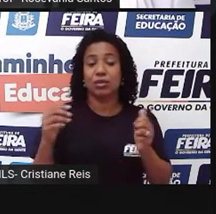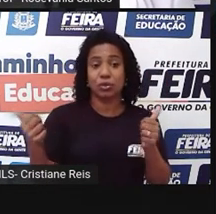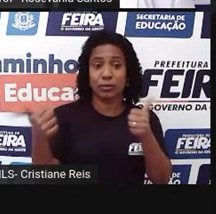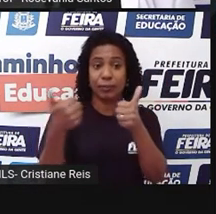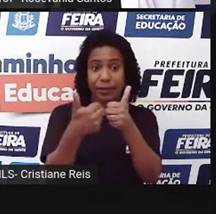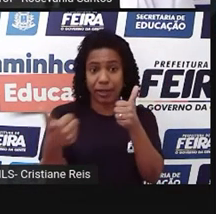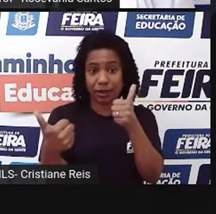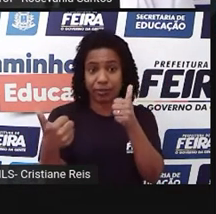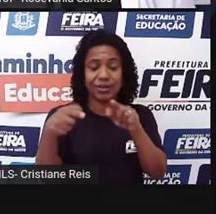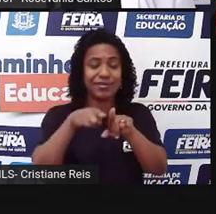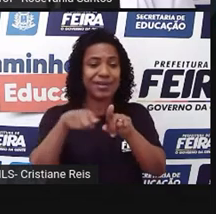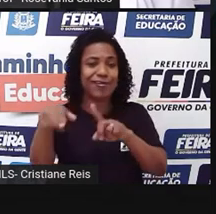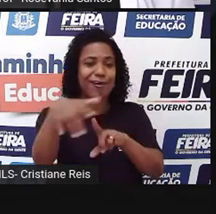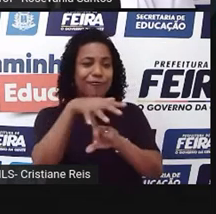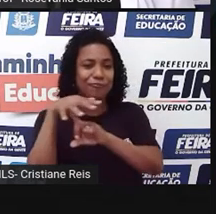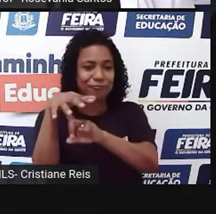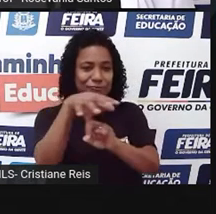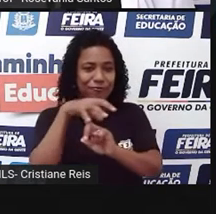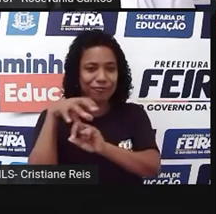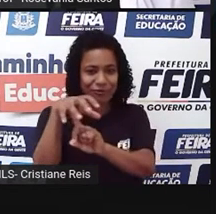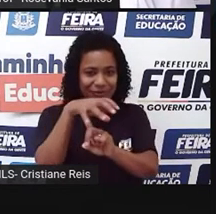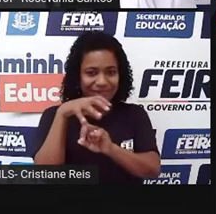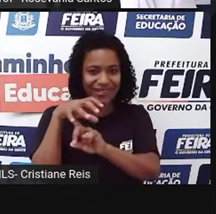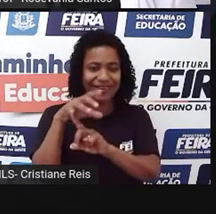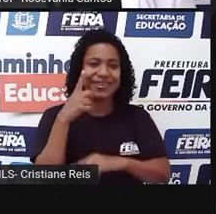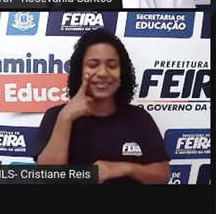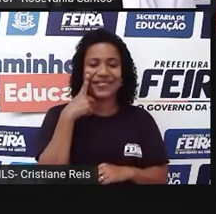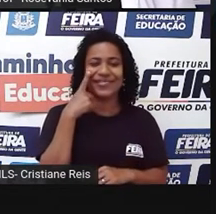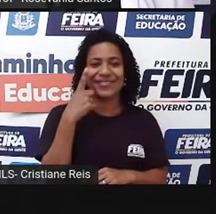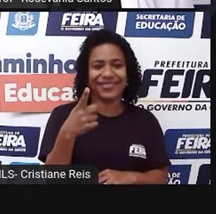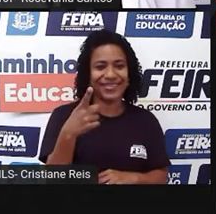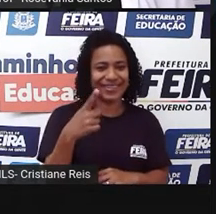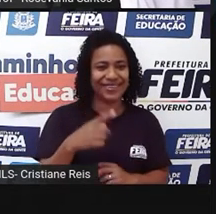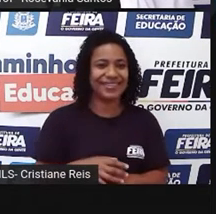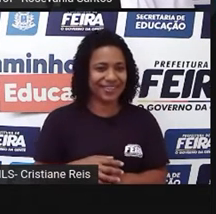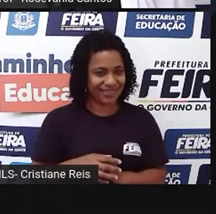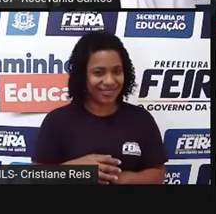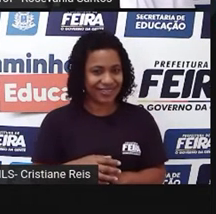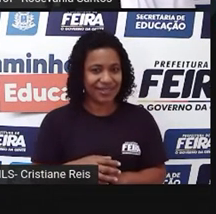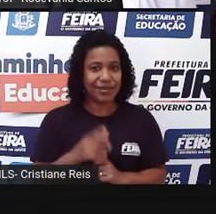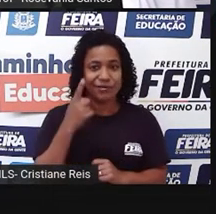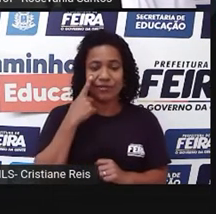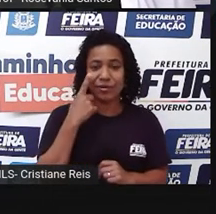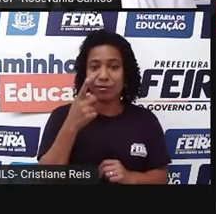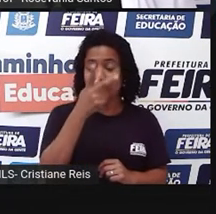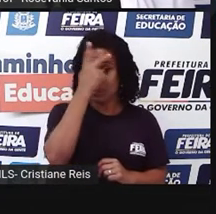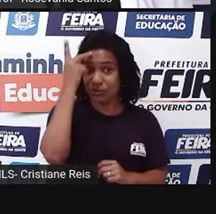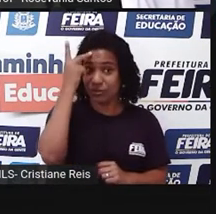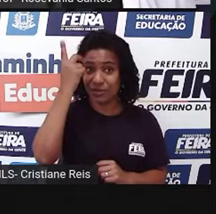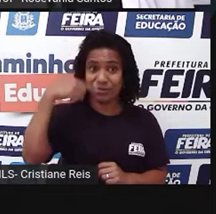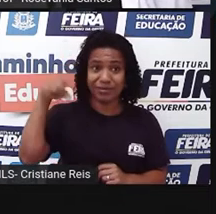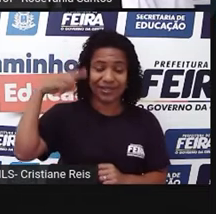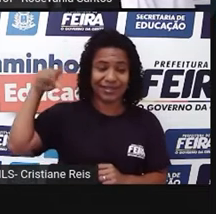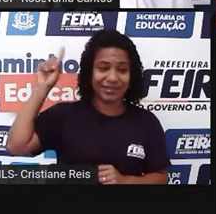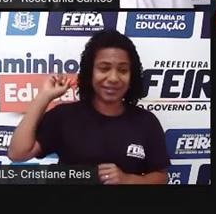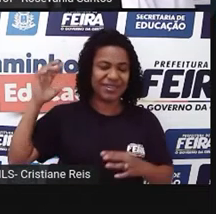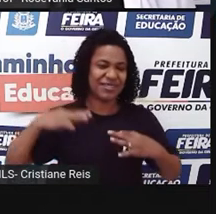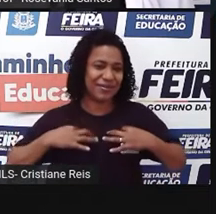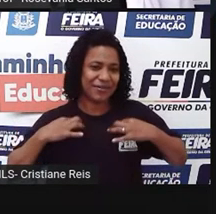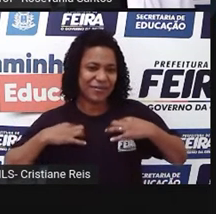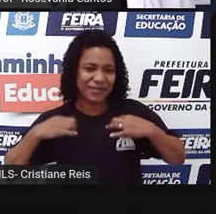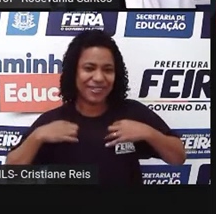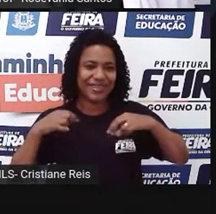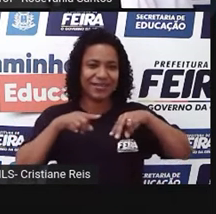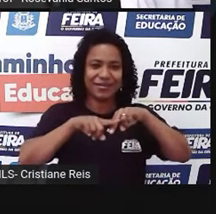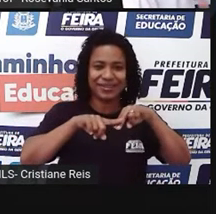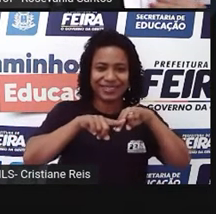E como vocês podem perceber, eu sempre chamo a atenção a elegância do pessoal para ir à feira. Hoje a gente veste uma bermudinha,